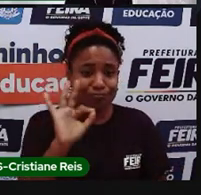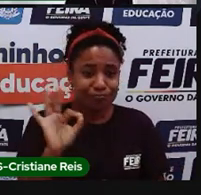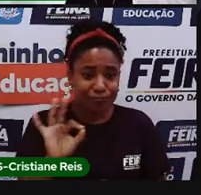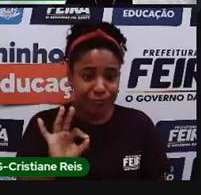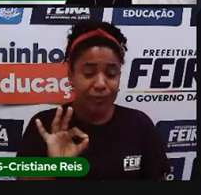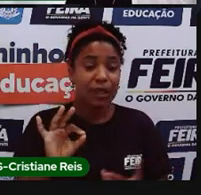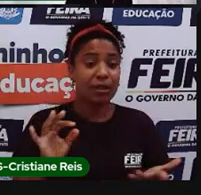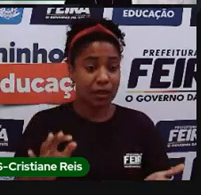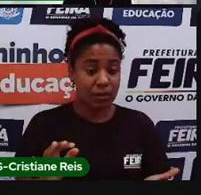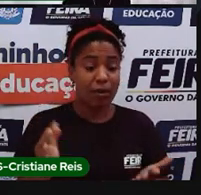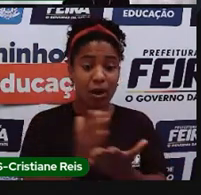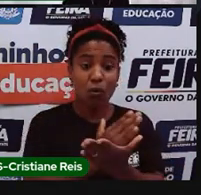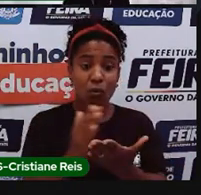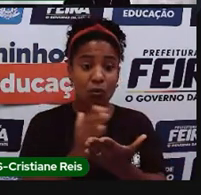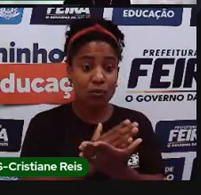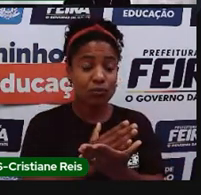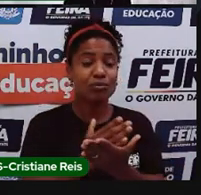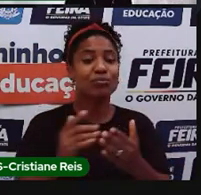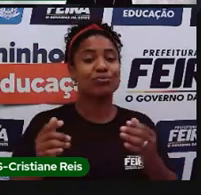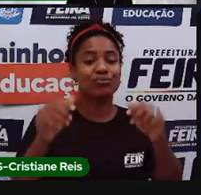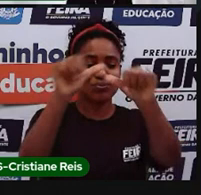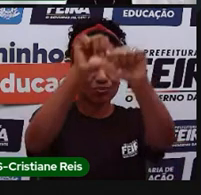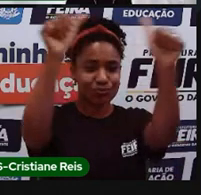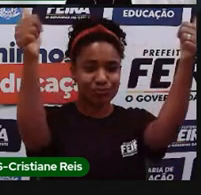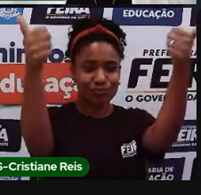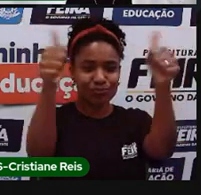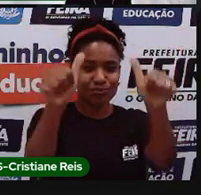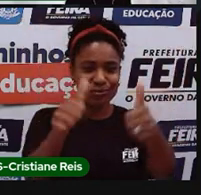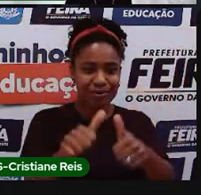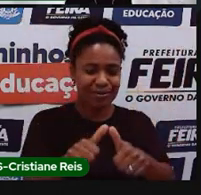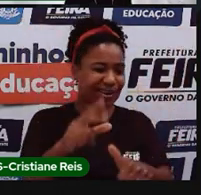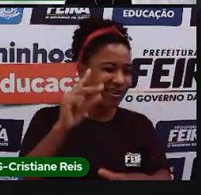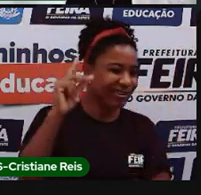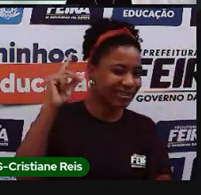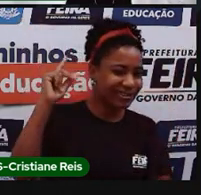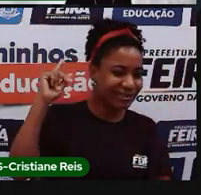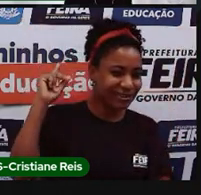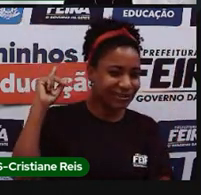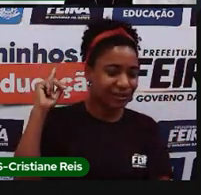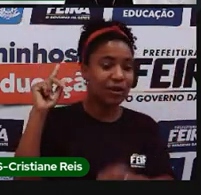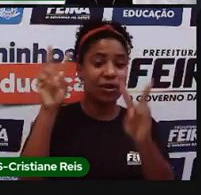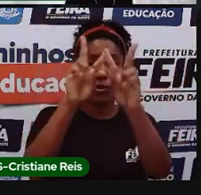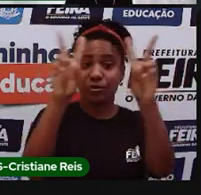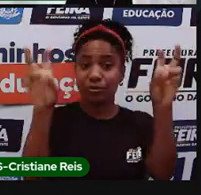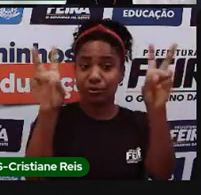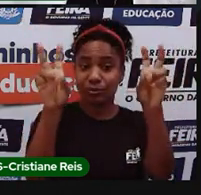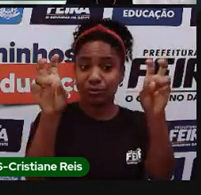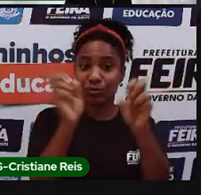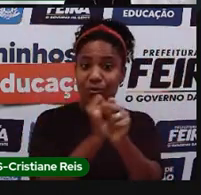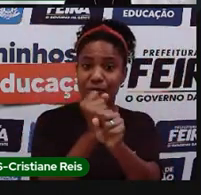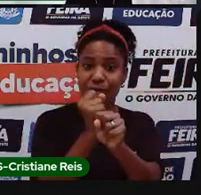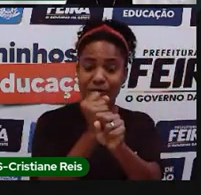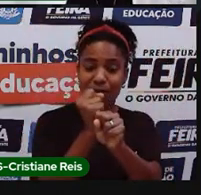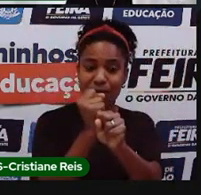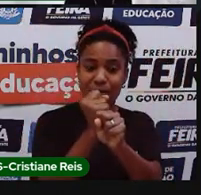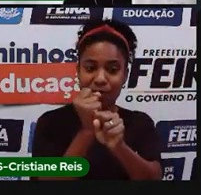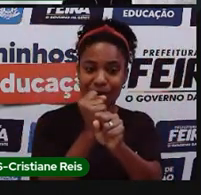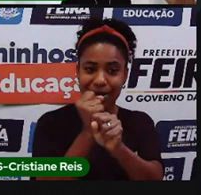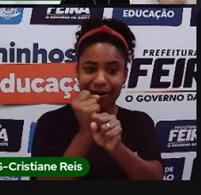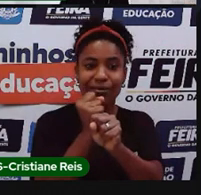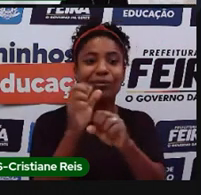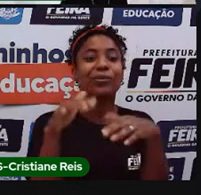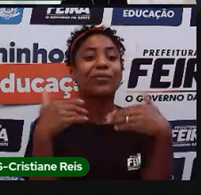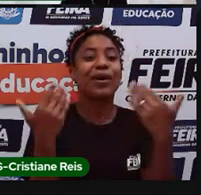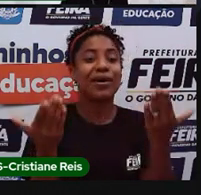mapas antigos, né, temáticos, que eles também contém no título o ano que foi feito. Por exemplo,